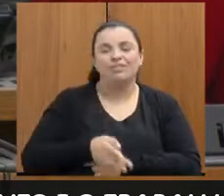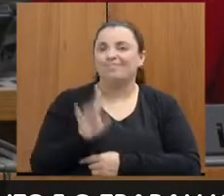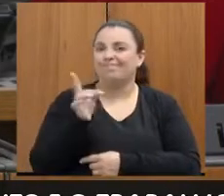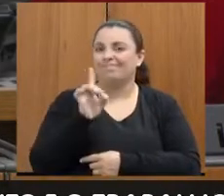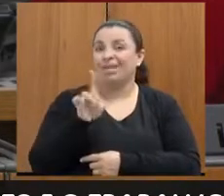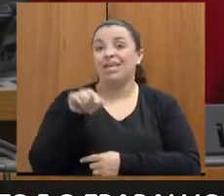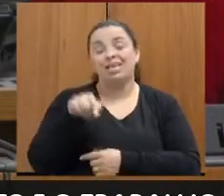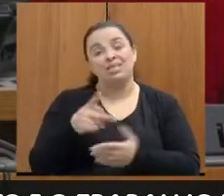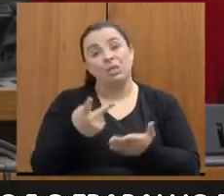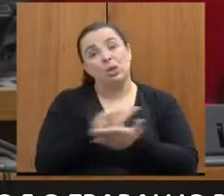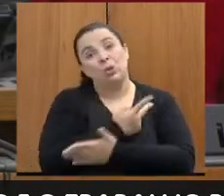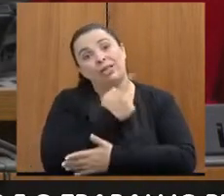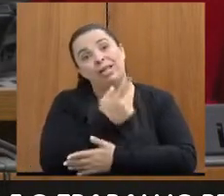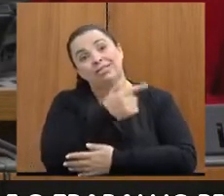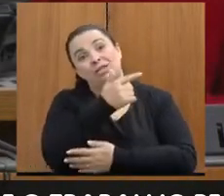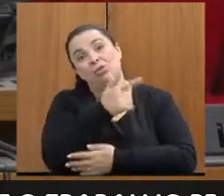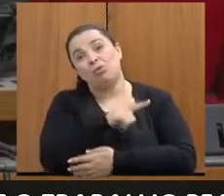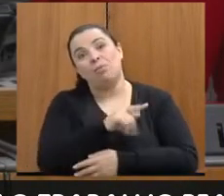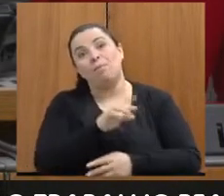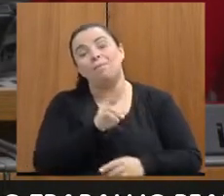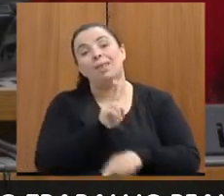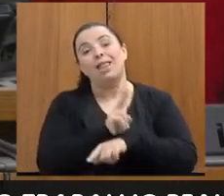concorre com as demais demandas.